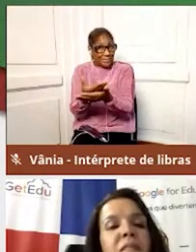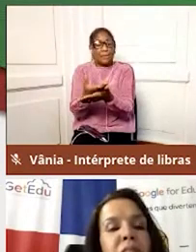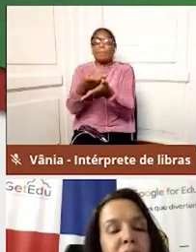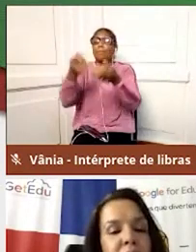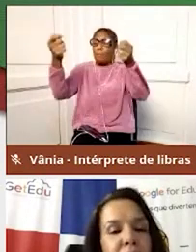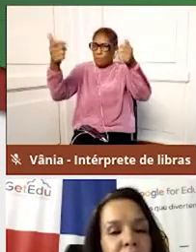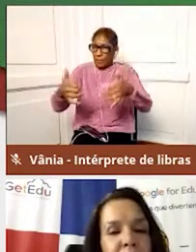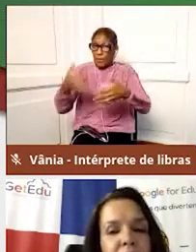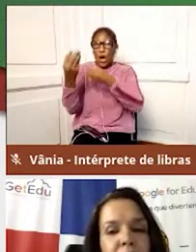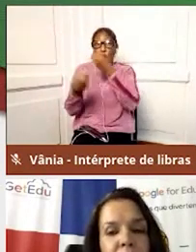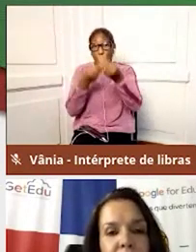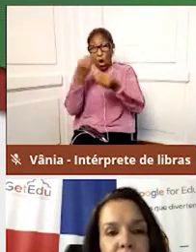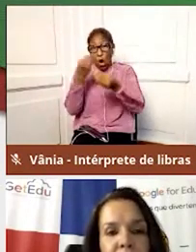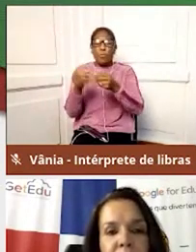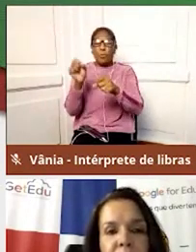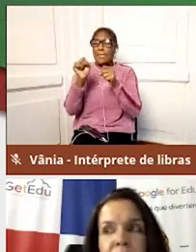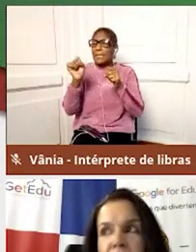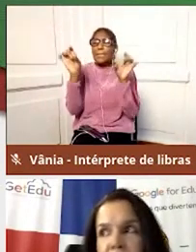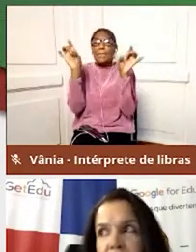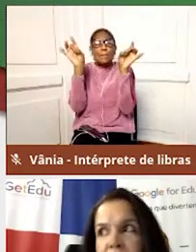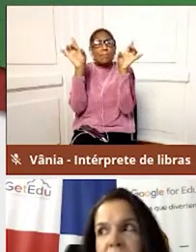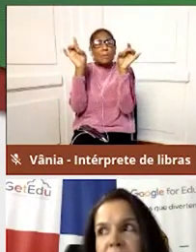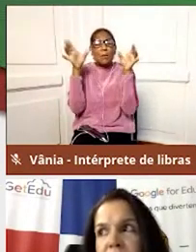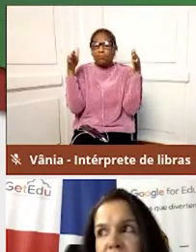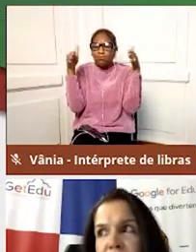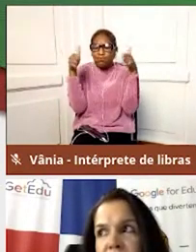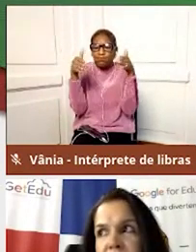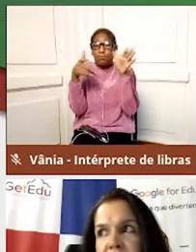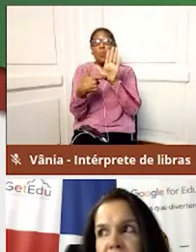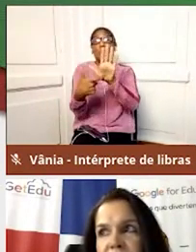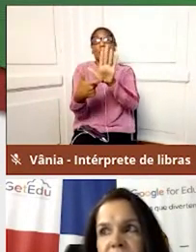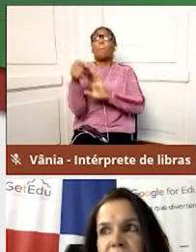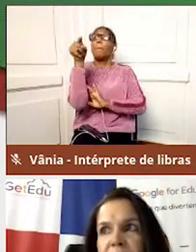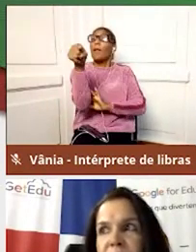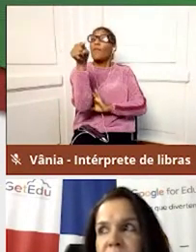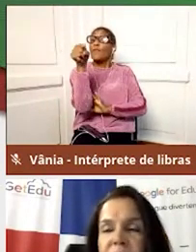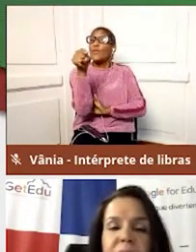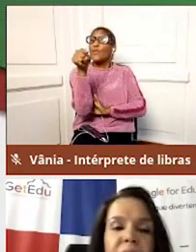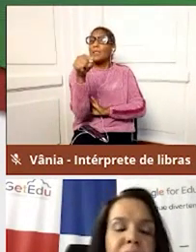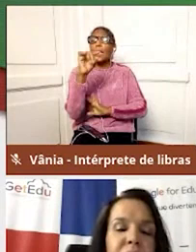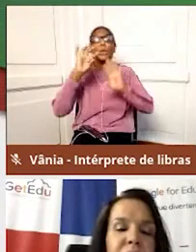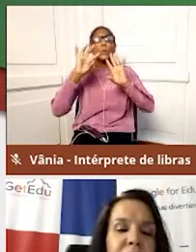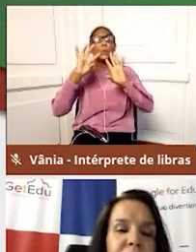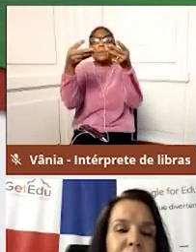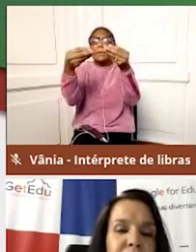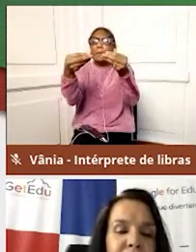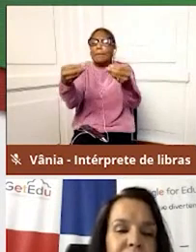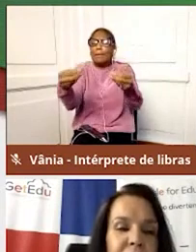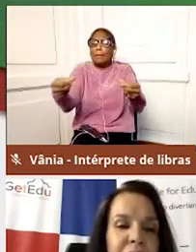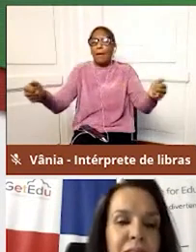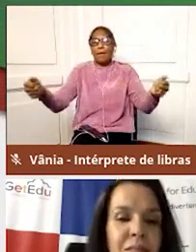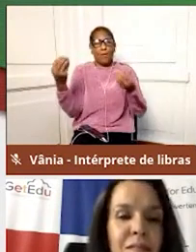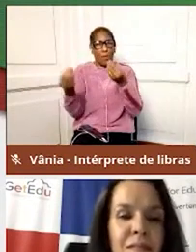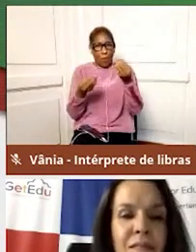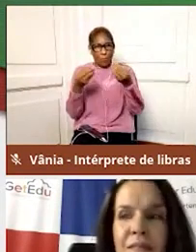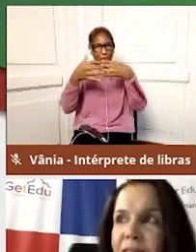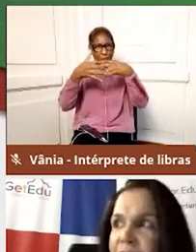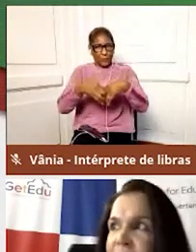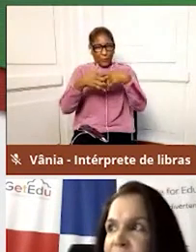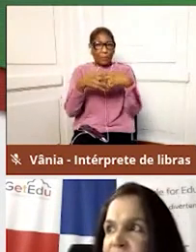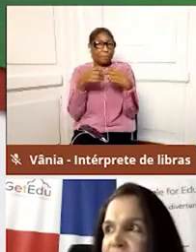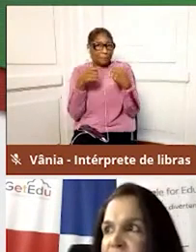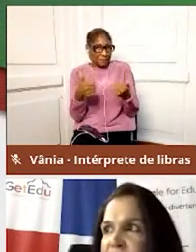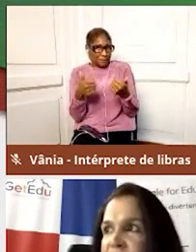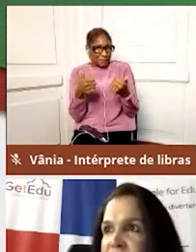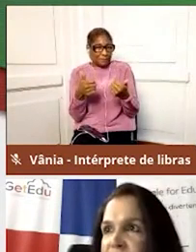nós faremos uma live exclusiva para mostrar para vocês todos os detalhes sobre o G Suite. Célio, estão colocando que a